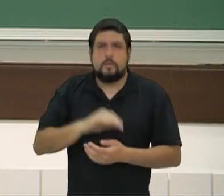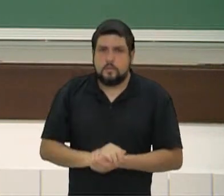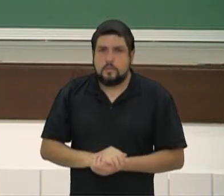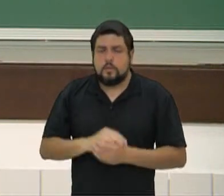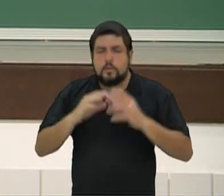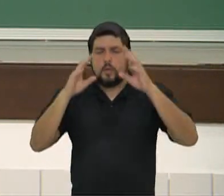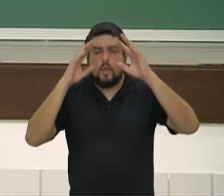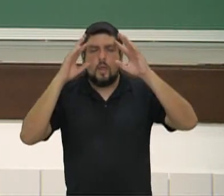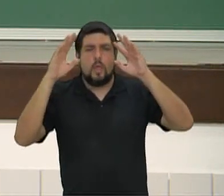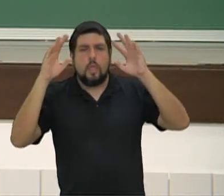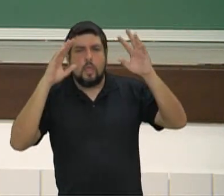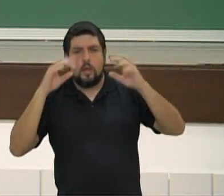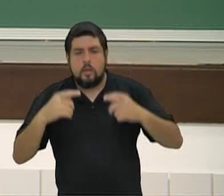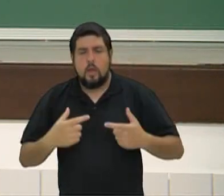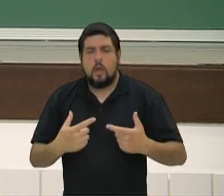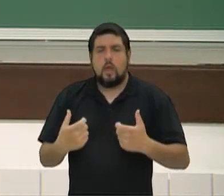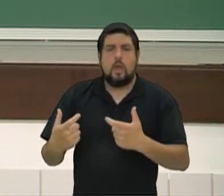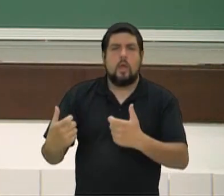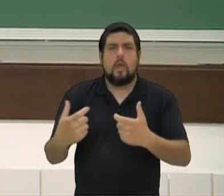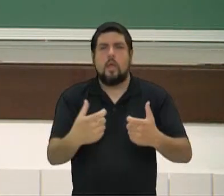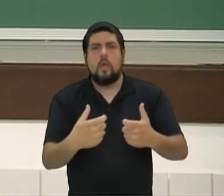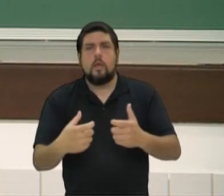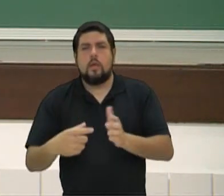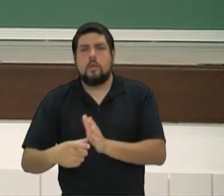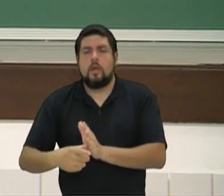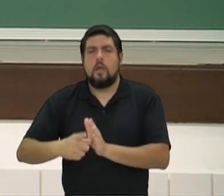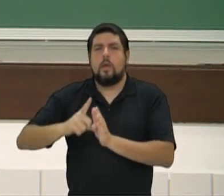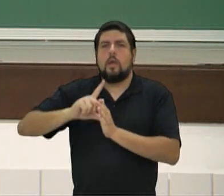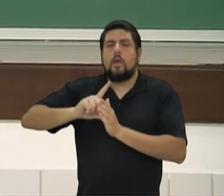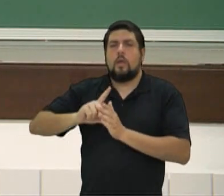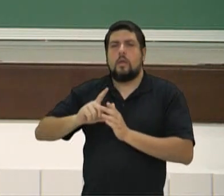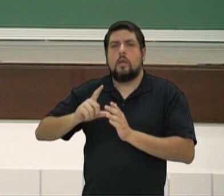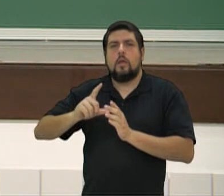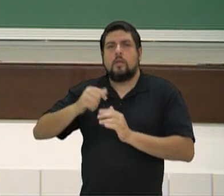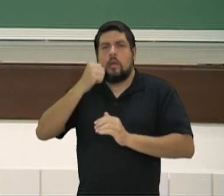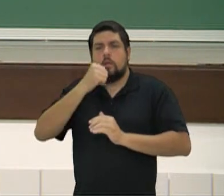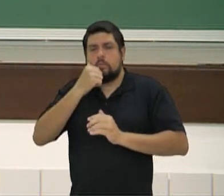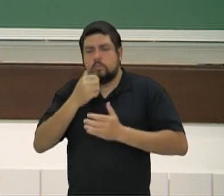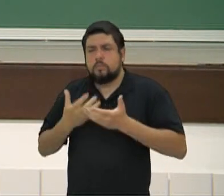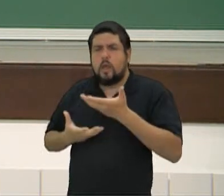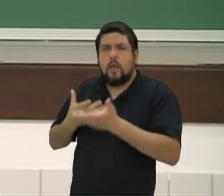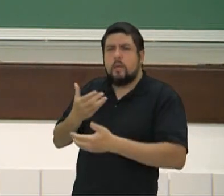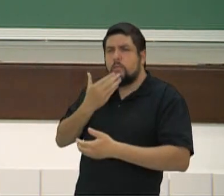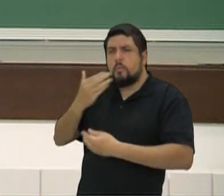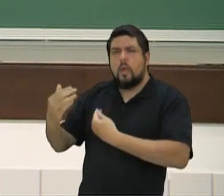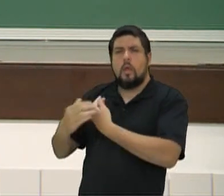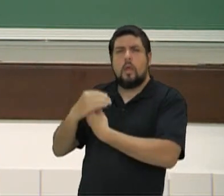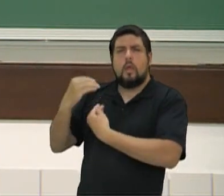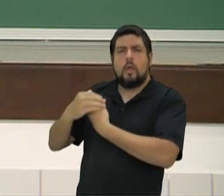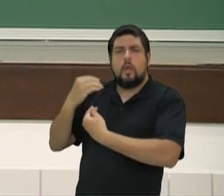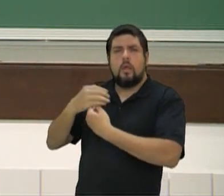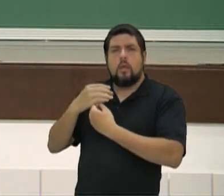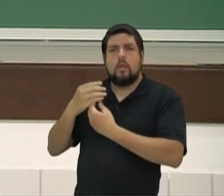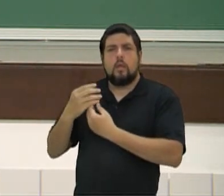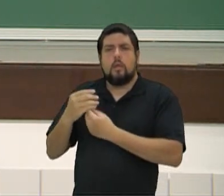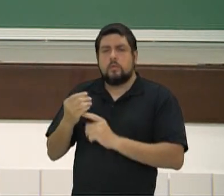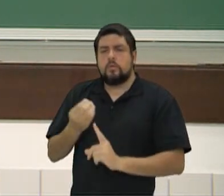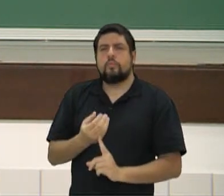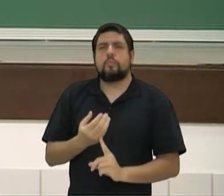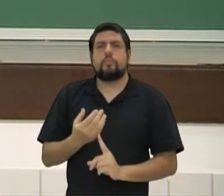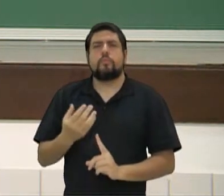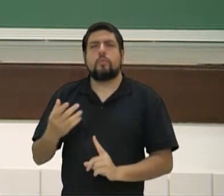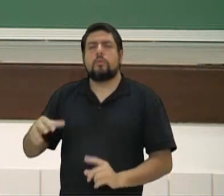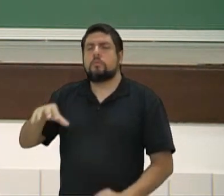decisão de uma guerra, a decisão do mundo grego nas mãos, de uma situação de um momento dado a um momento de alucinógeno, inclusive.